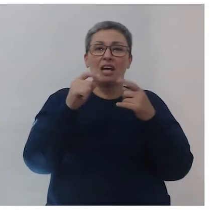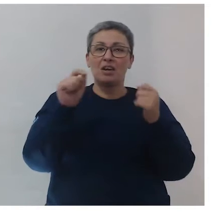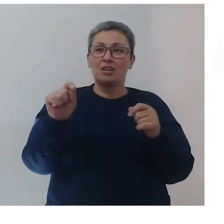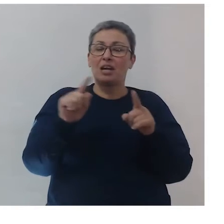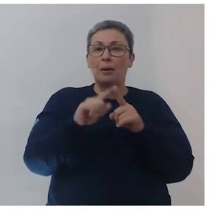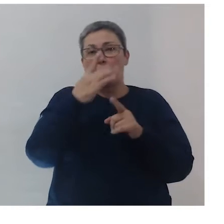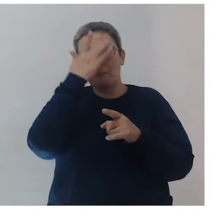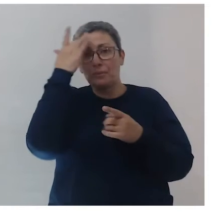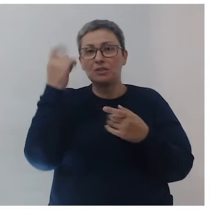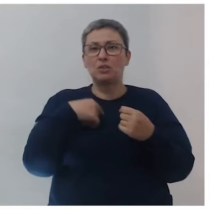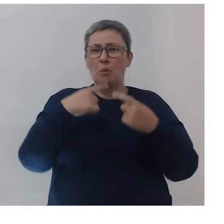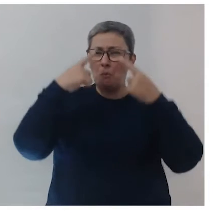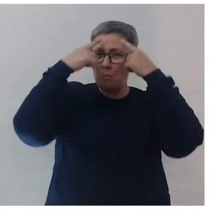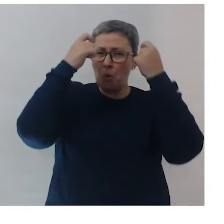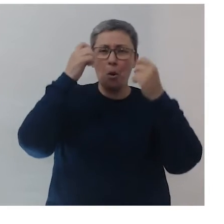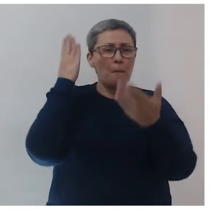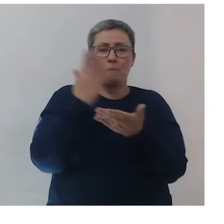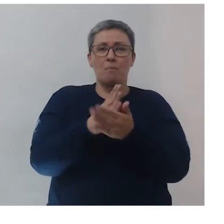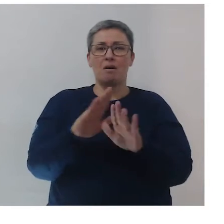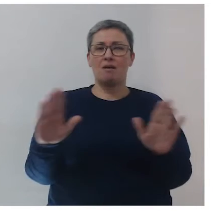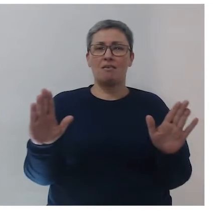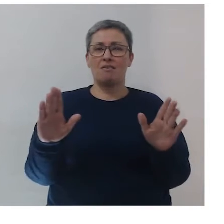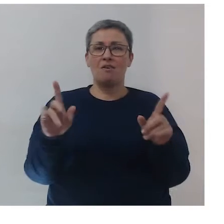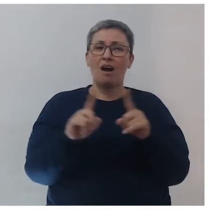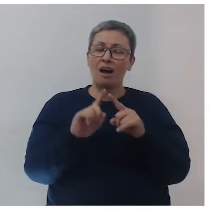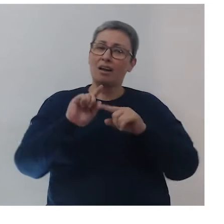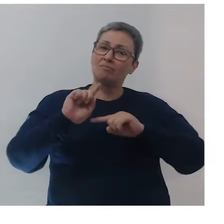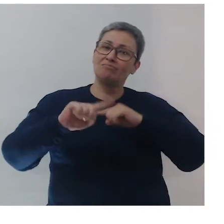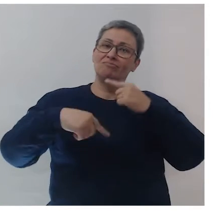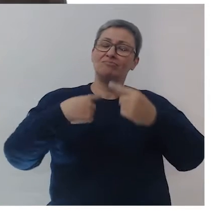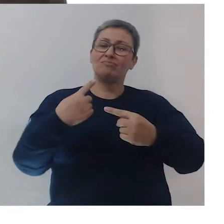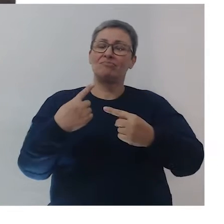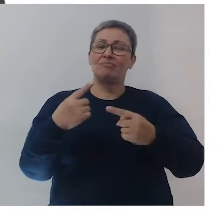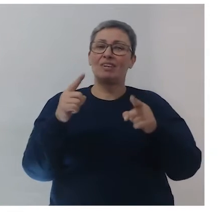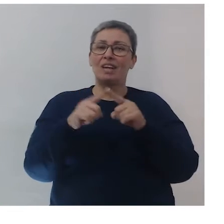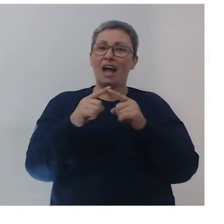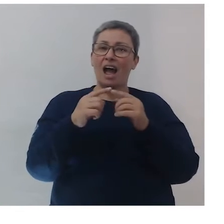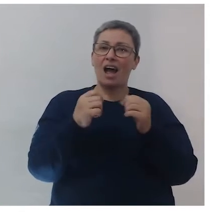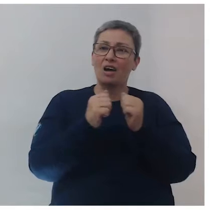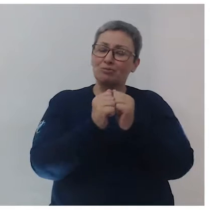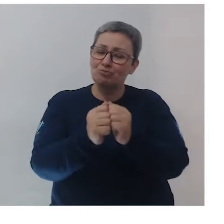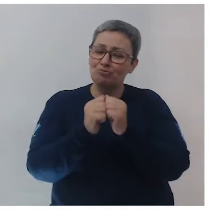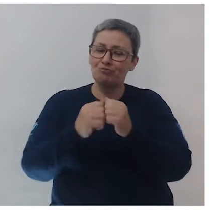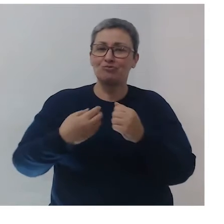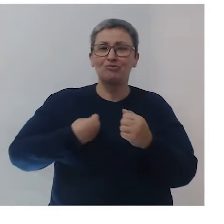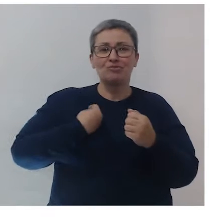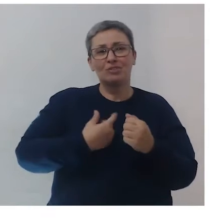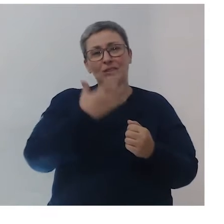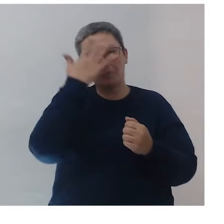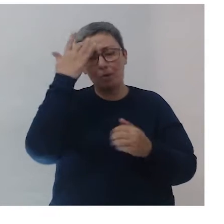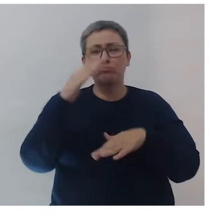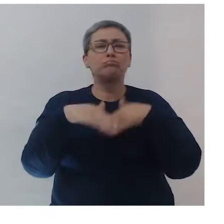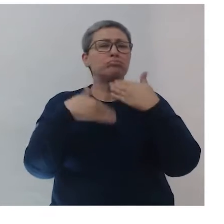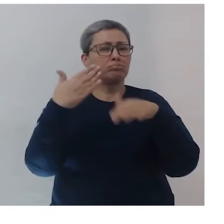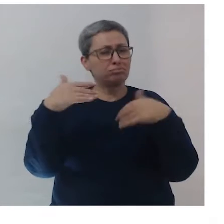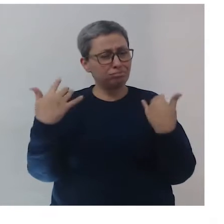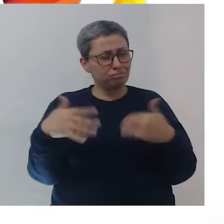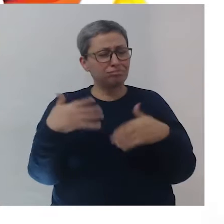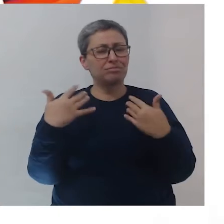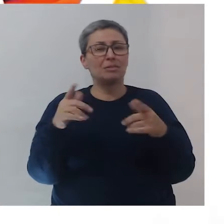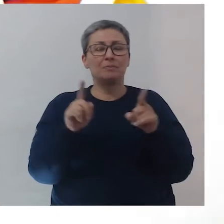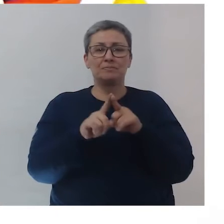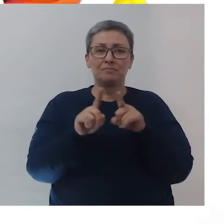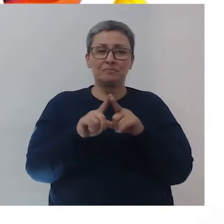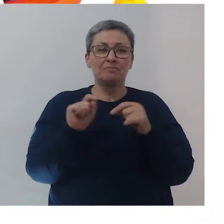uma pessoa violenta e tal, e passou a conviver mais com a pessoa, se desenvolveu bastante.